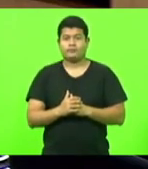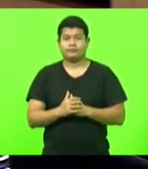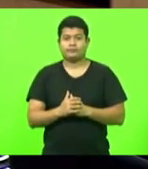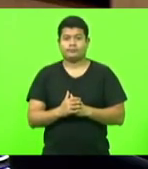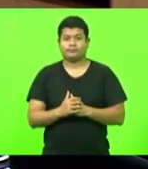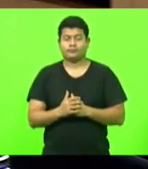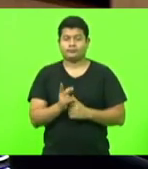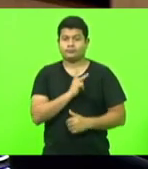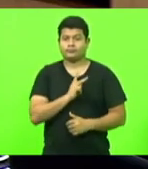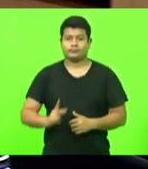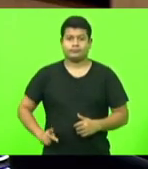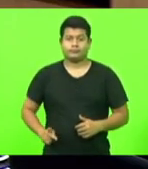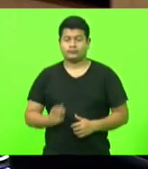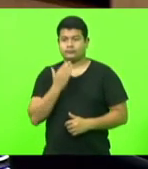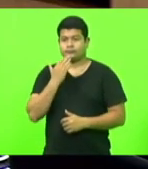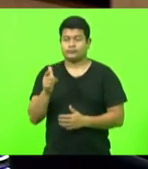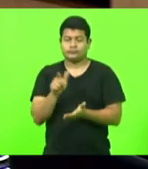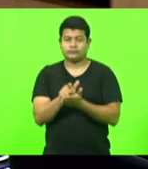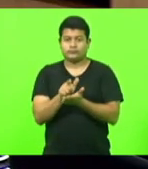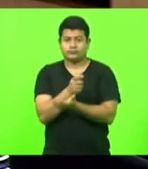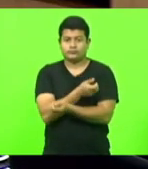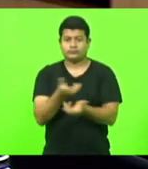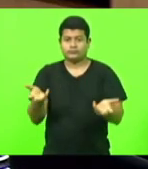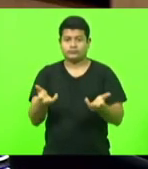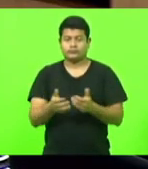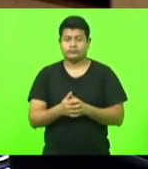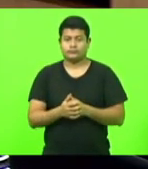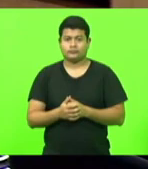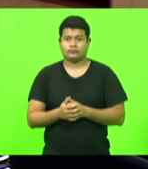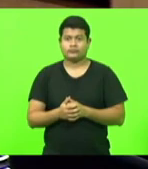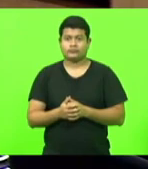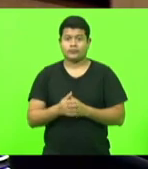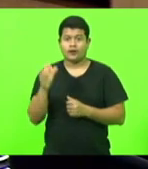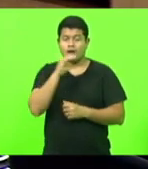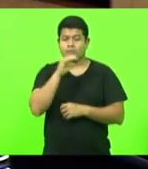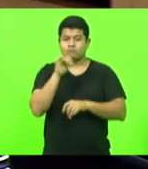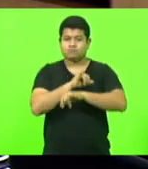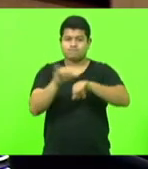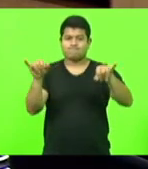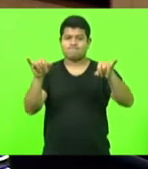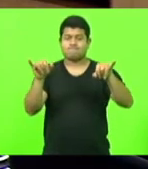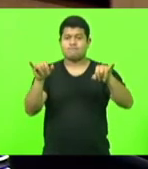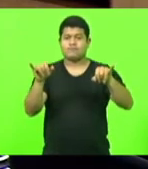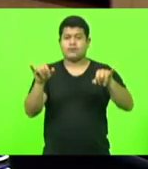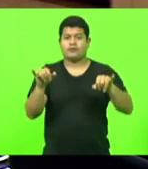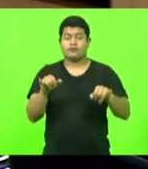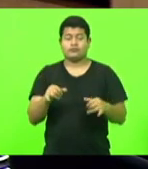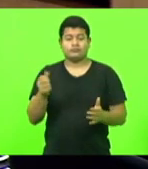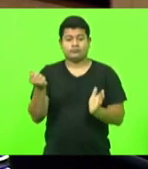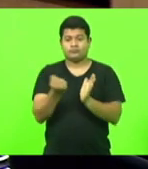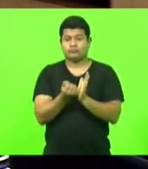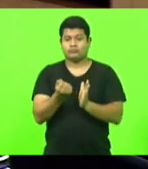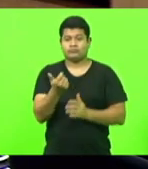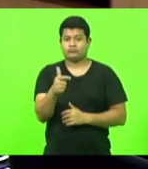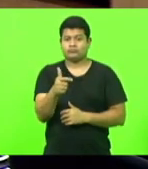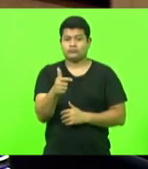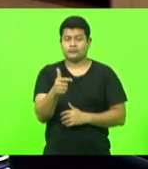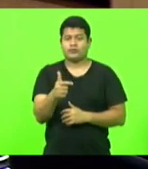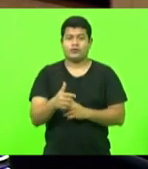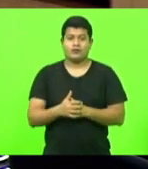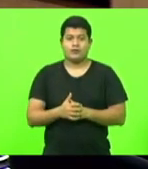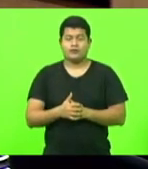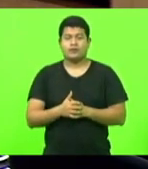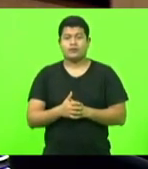O Sr. Presidente solicitou que se procedesse à distribuição. Breves comunicações, sem registro de oradores. Grande expediente.